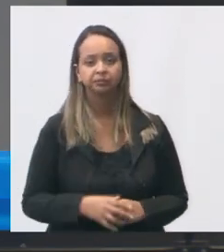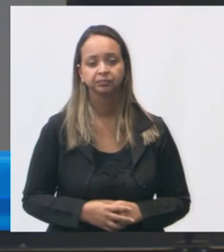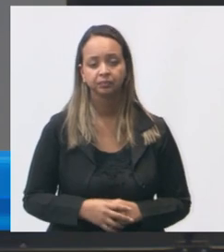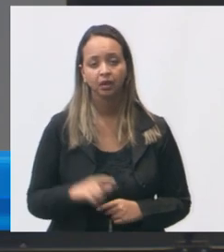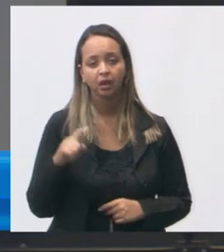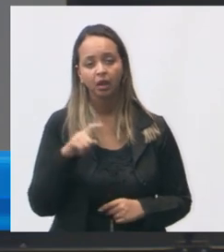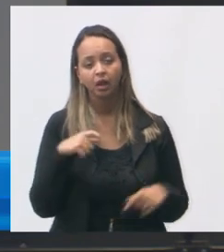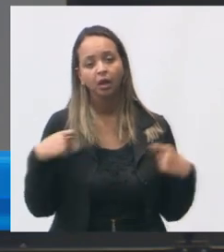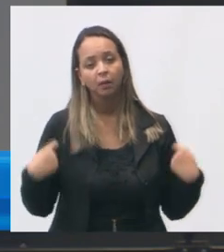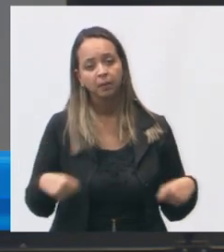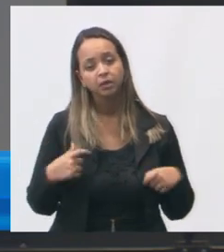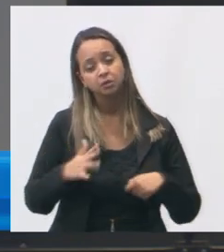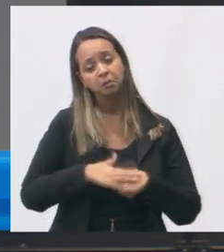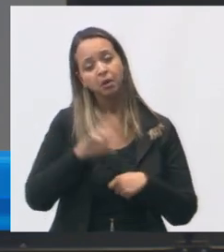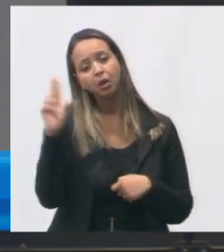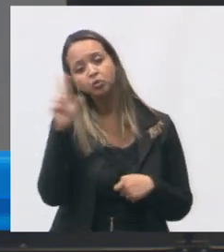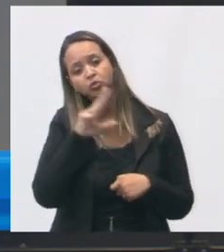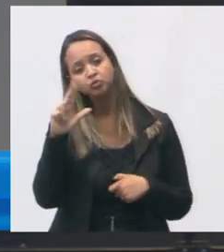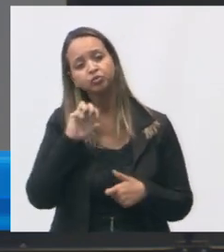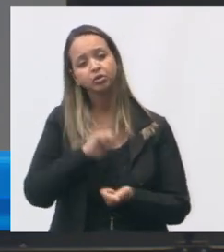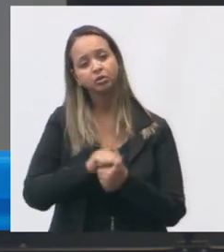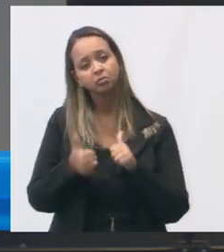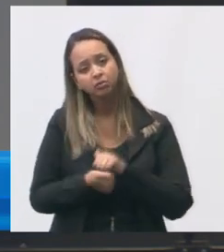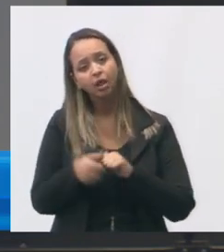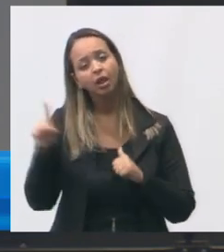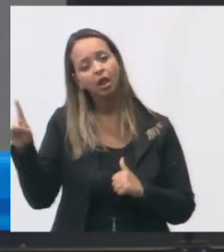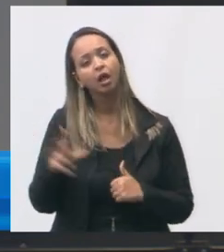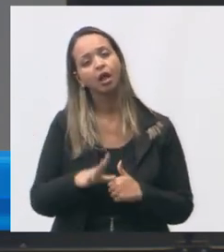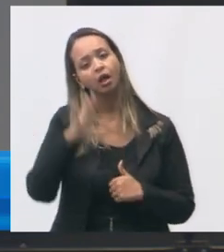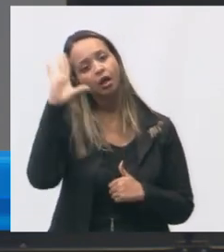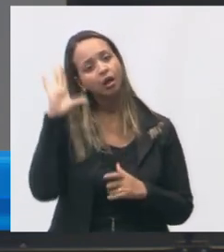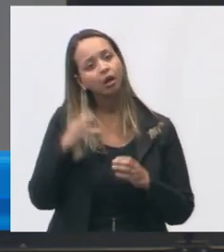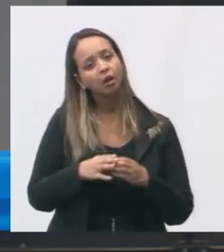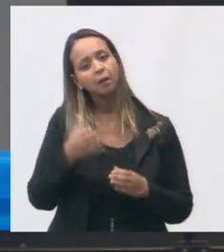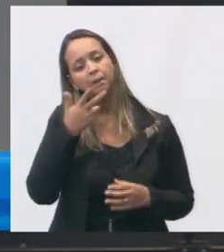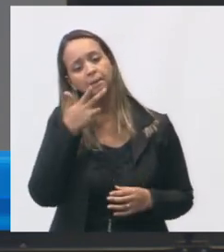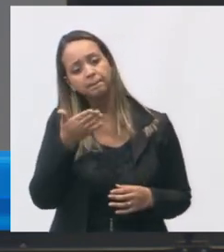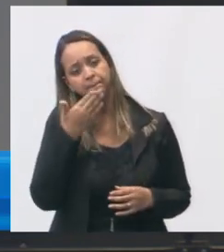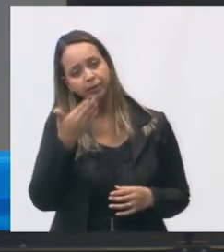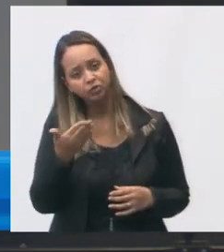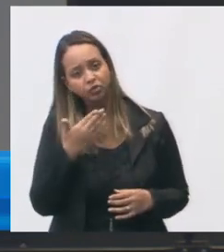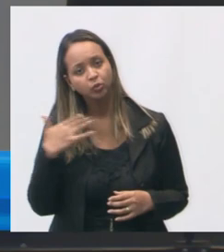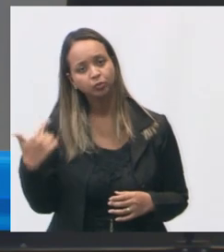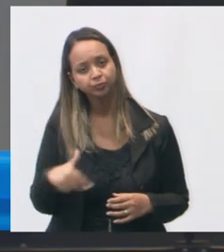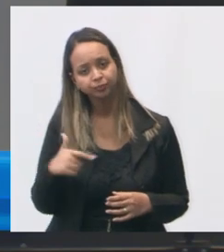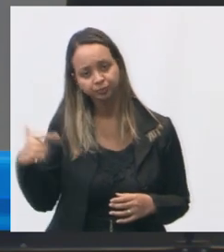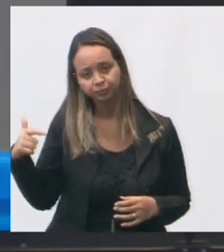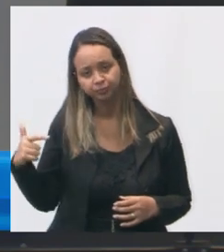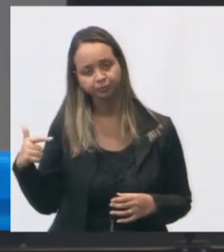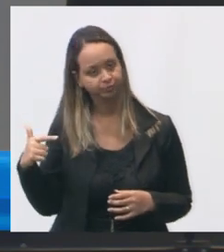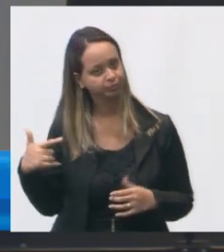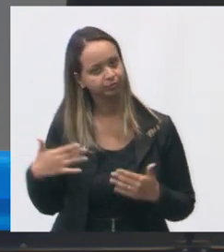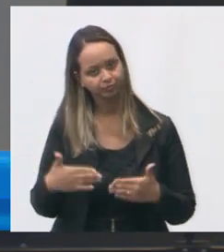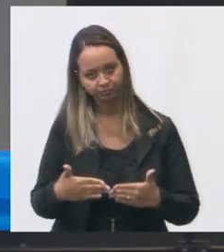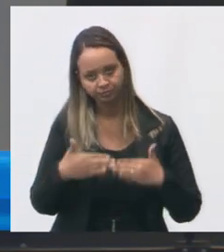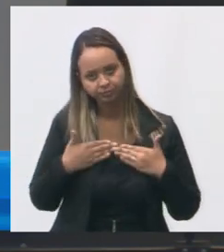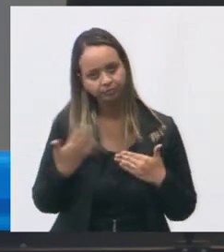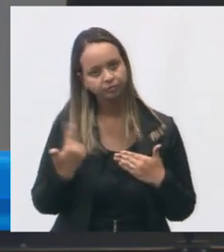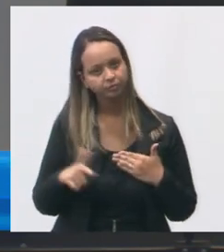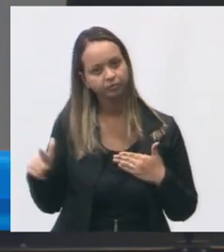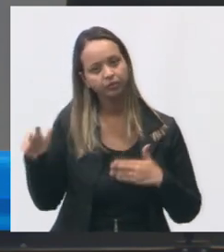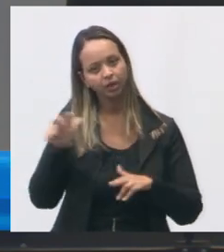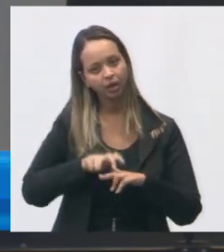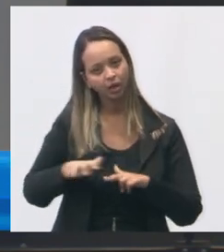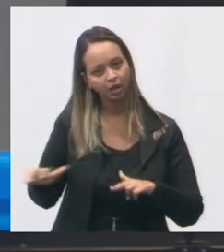necessidade mais urgente de fazer adequações solicitadas pelos bombeiros que ela não tem da unidade alvará cadeiras e